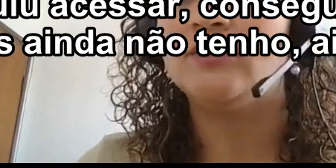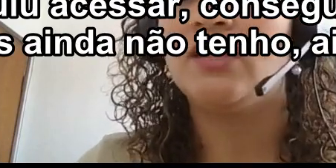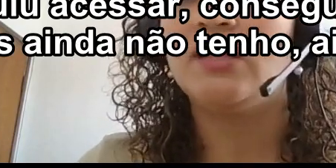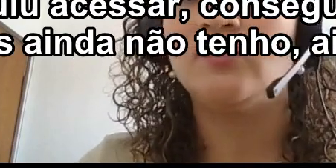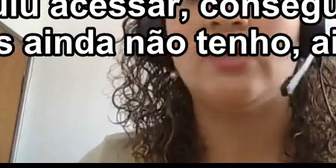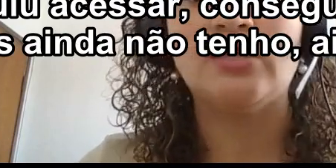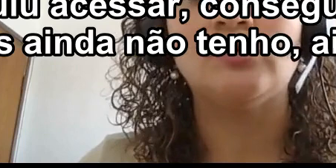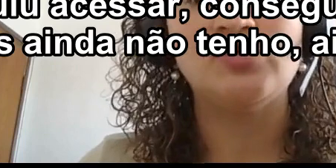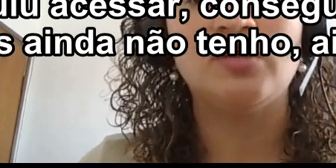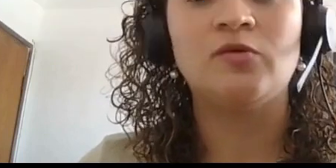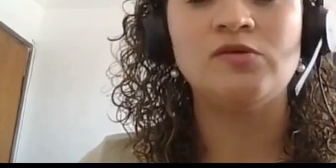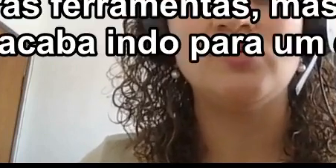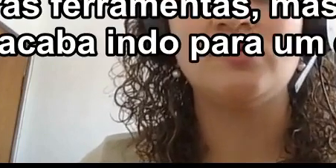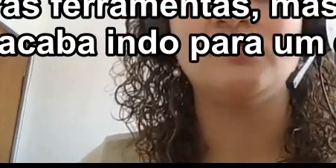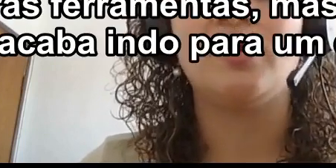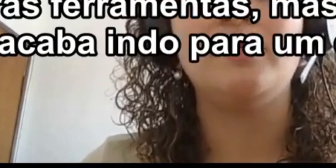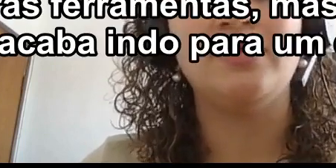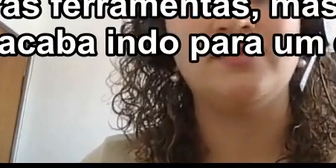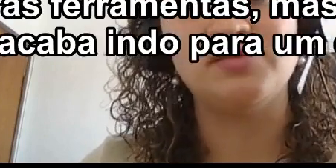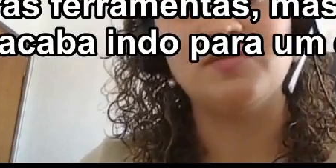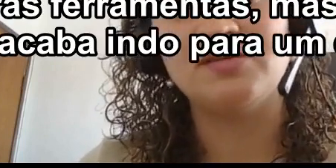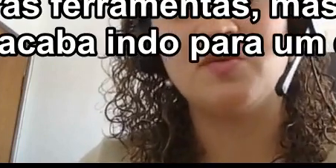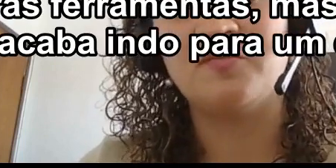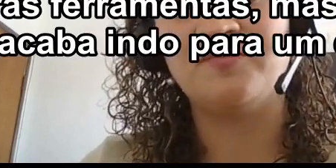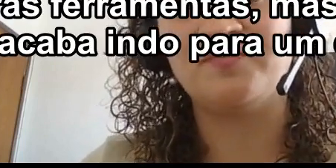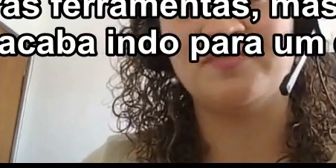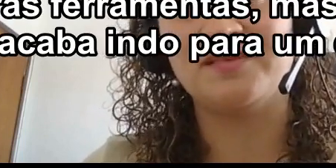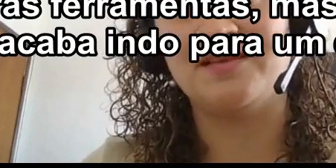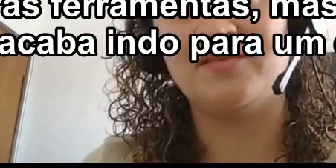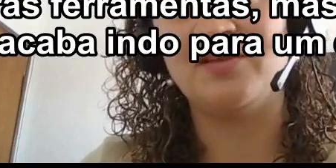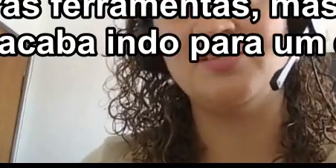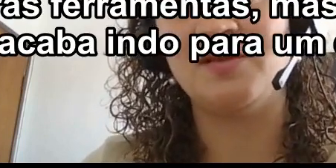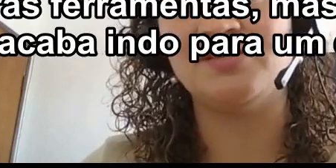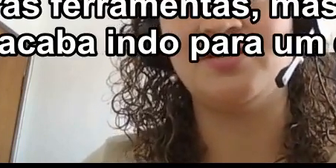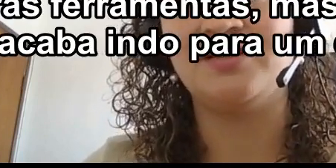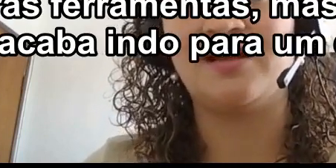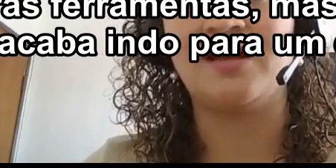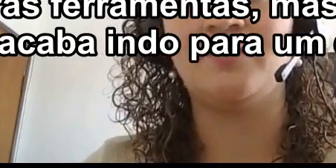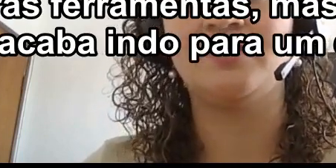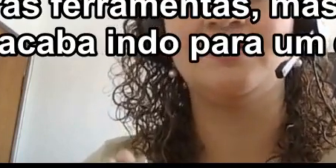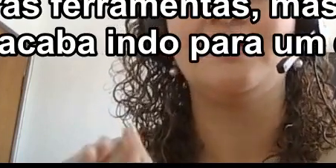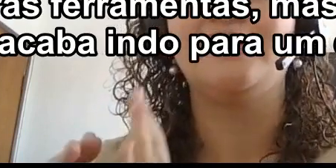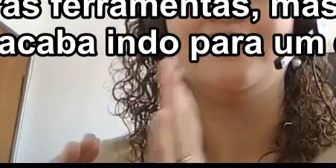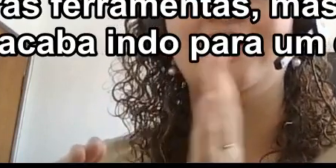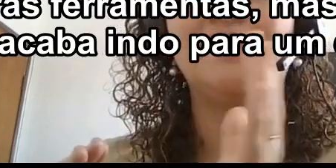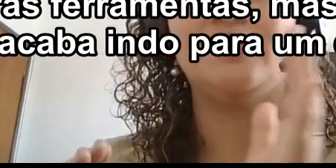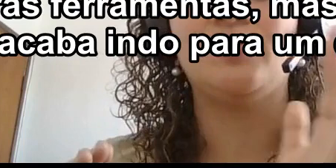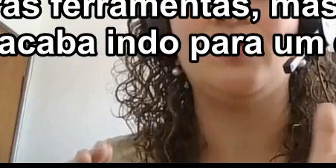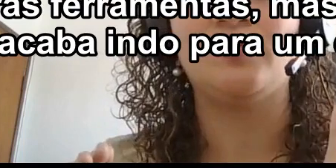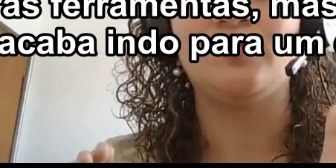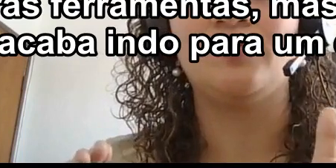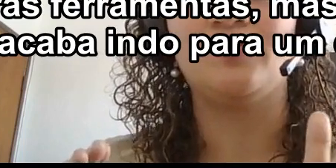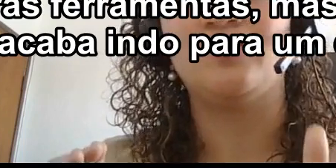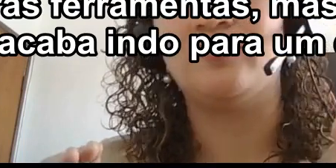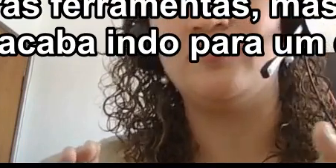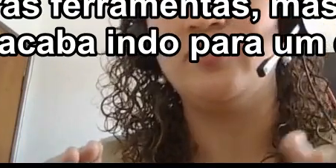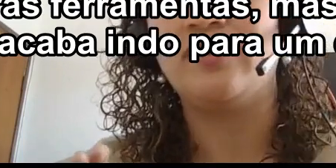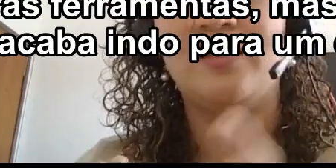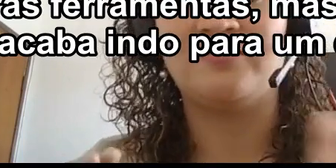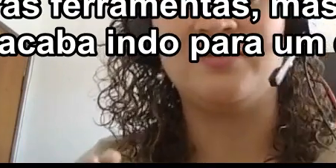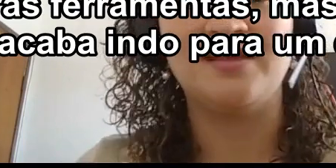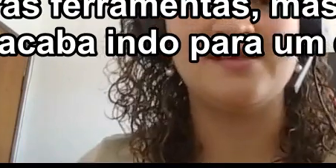ainda não tenho, ainda estou estudando algumas outras ferramentas, mas como, infelizmente, a gente acaba indo para um